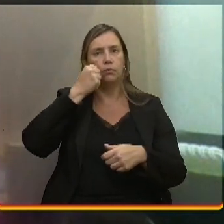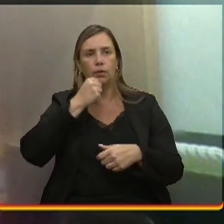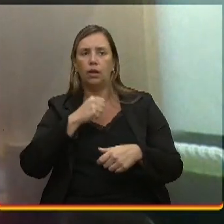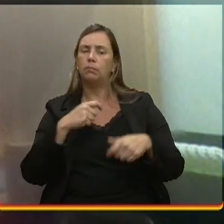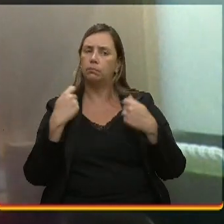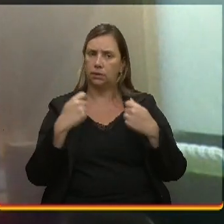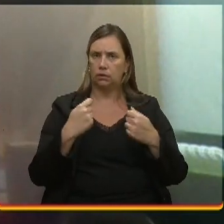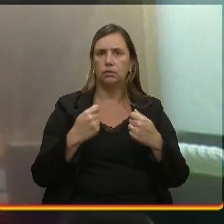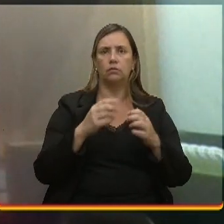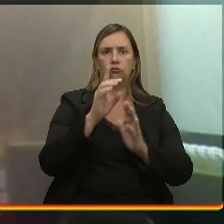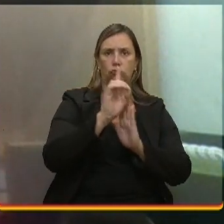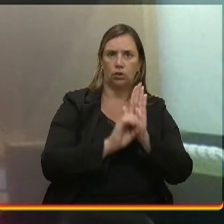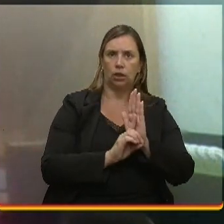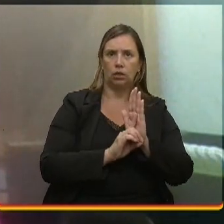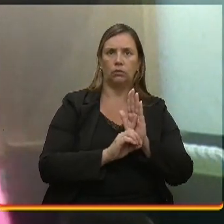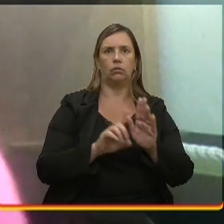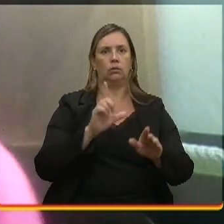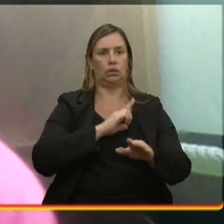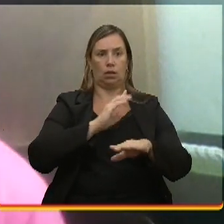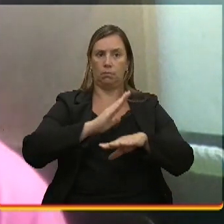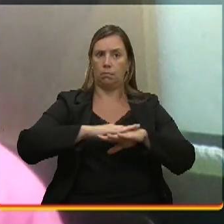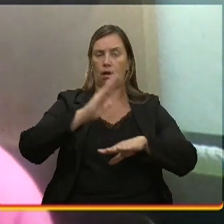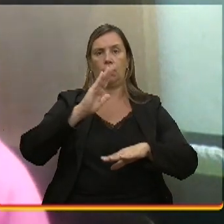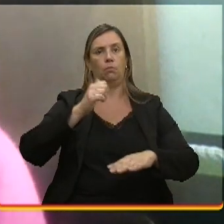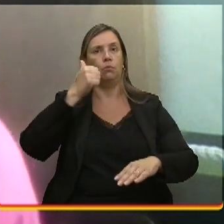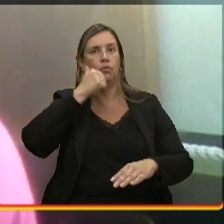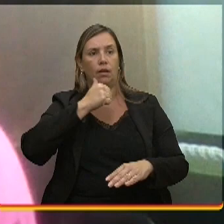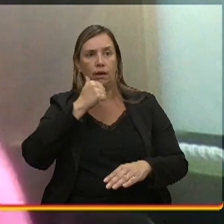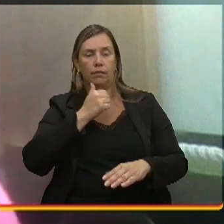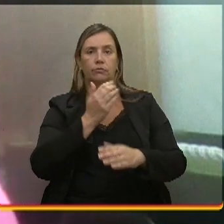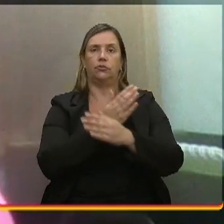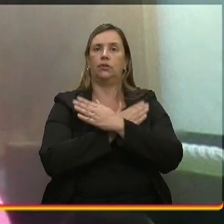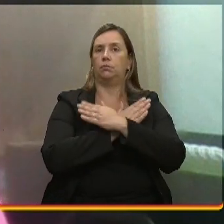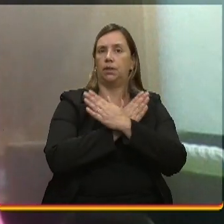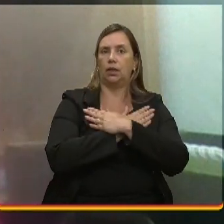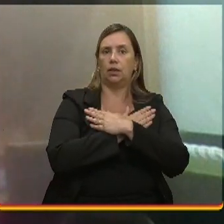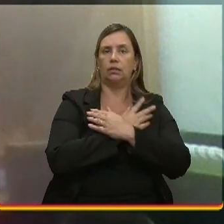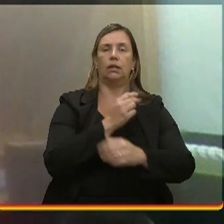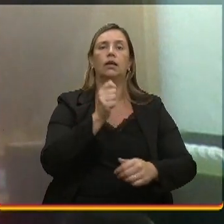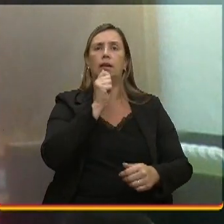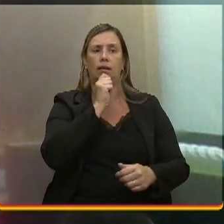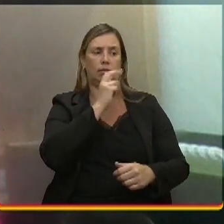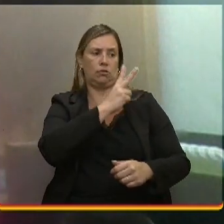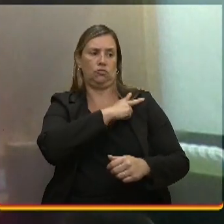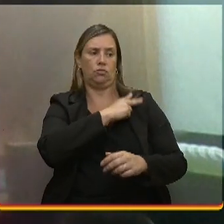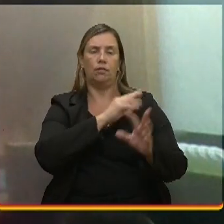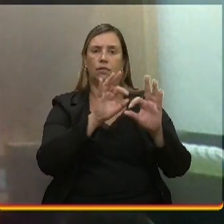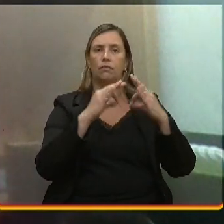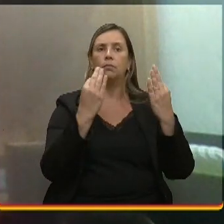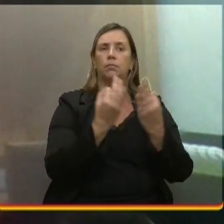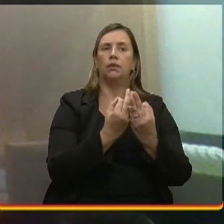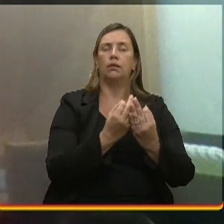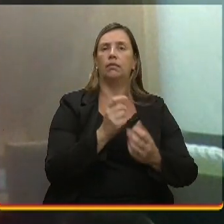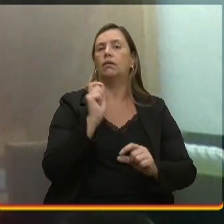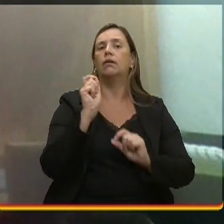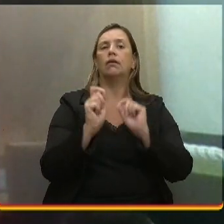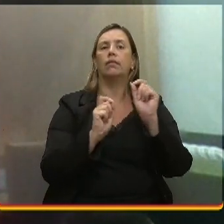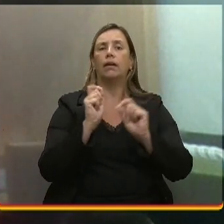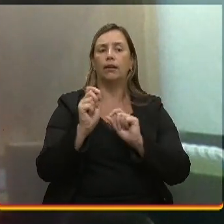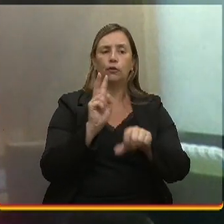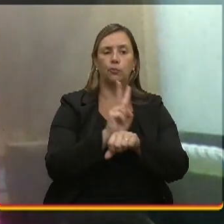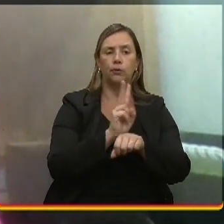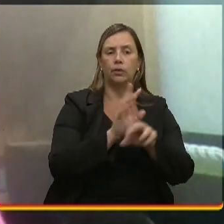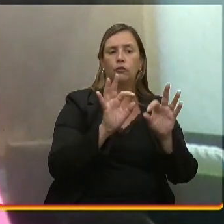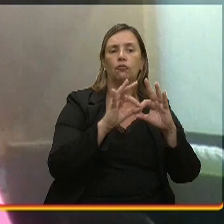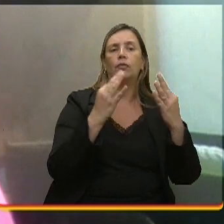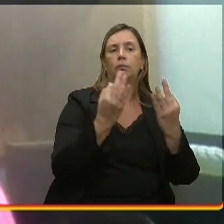população brasileira formada por mulheres, a maioria desempregada, e ainda chefe de família, quem cuida de quem, né? Quem é que cuida da família ali?